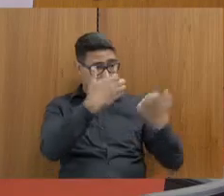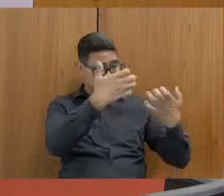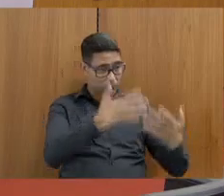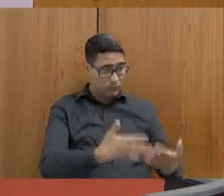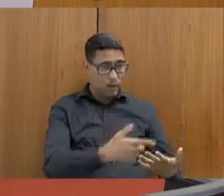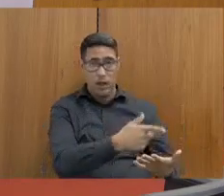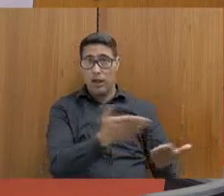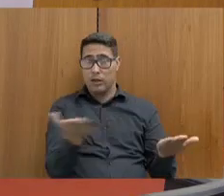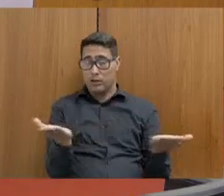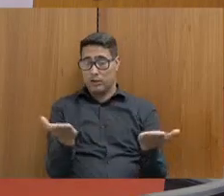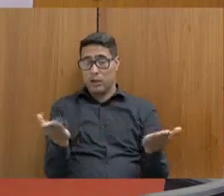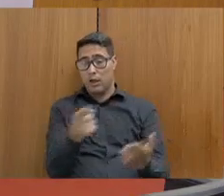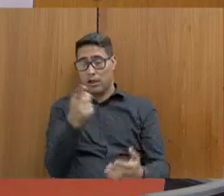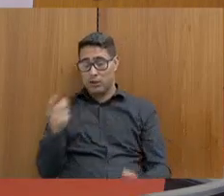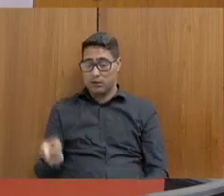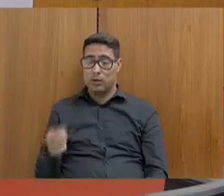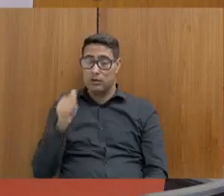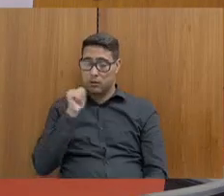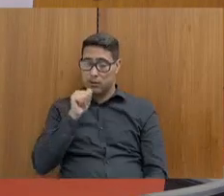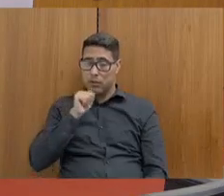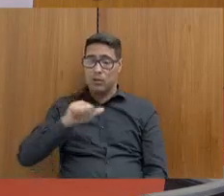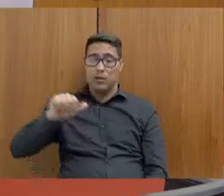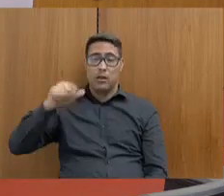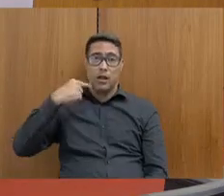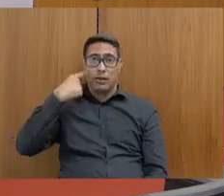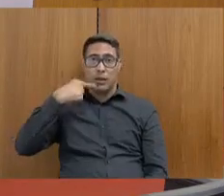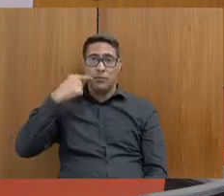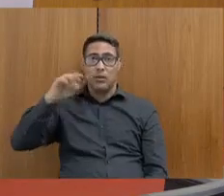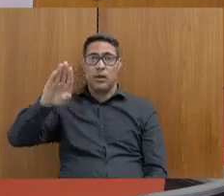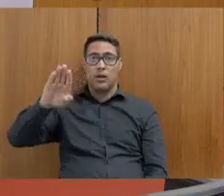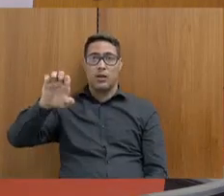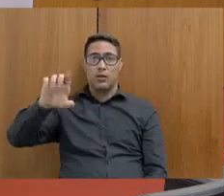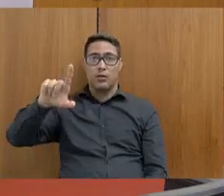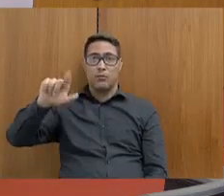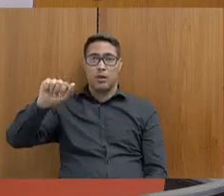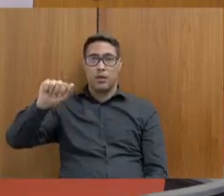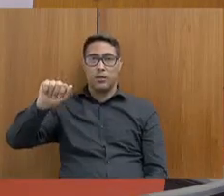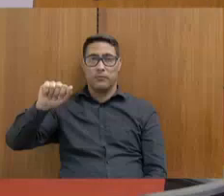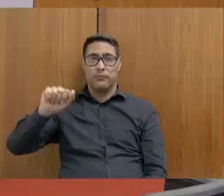palavra para a ilustre colega deputada Bela Gonçalves, exporá inicialmente em três minutos.